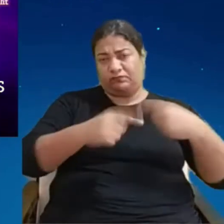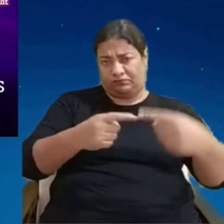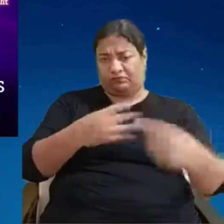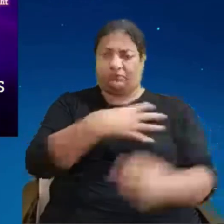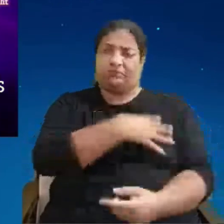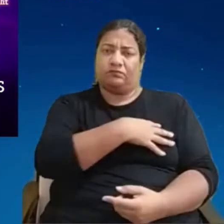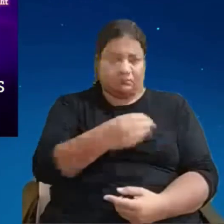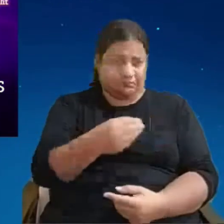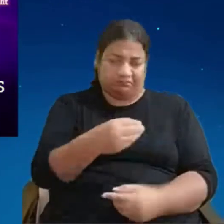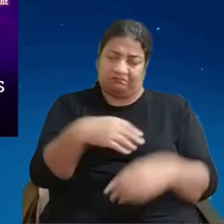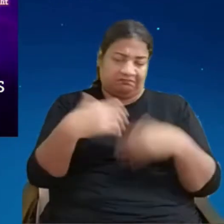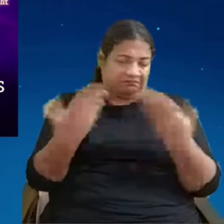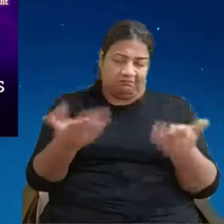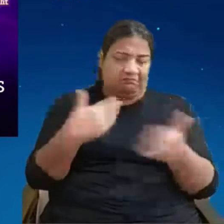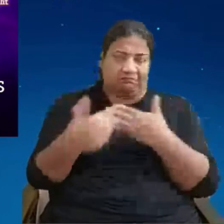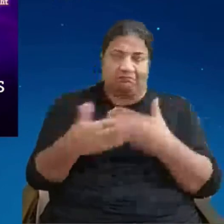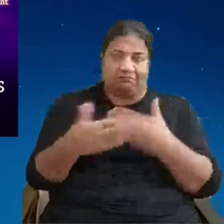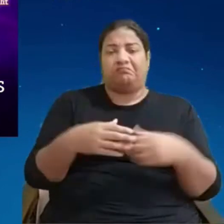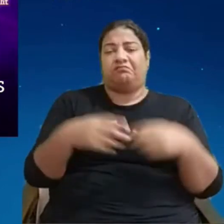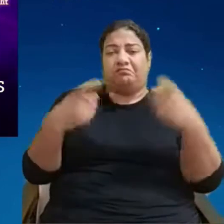seja nos produtos obrigado a todos